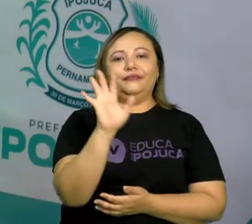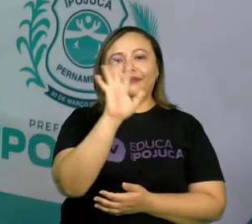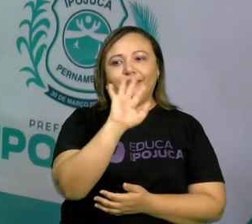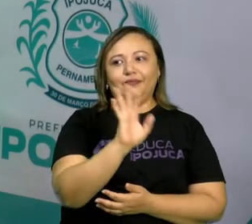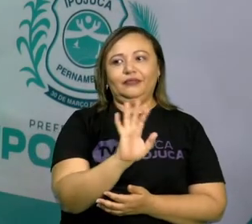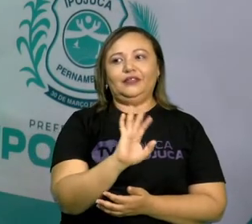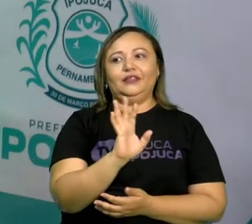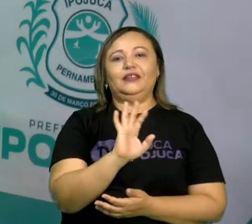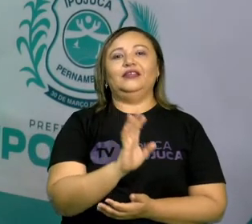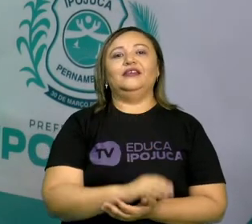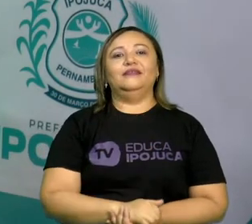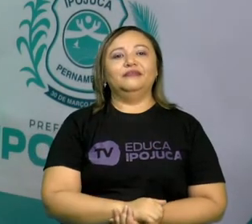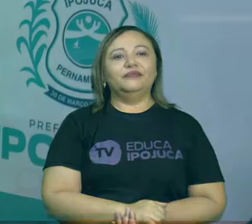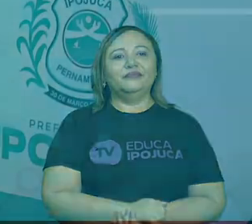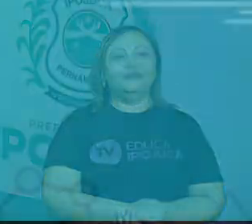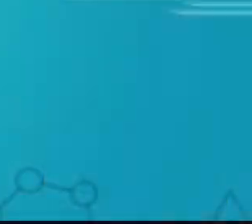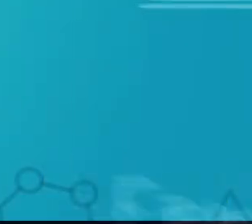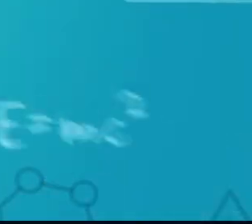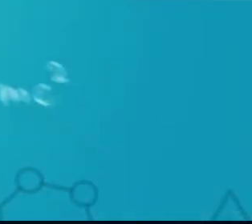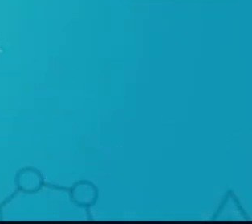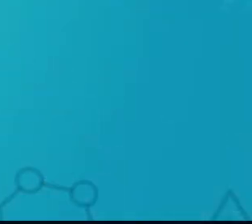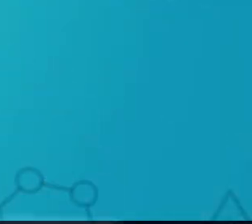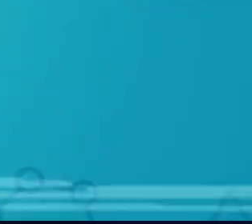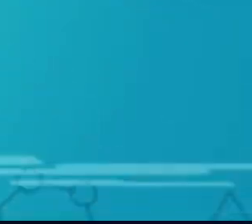Até a próxima aula. Tchau!